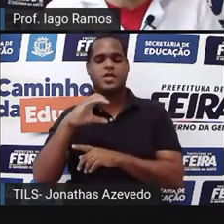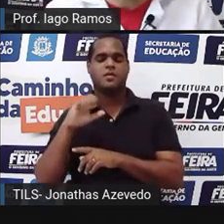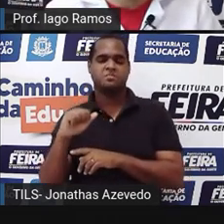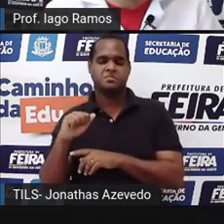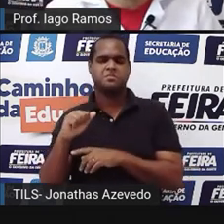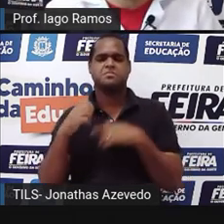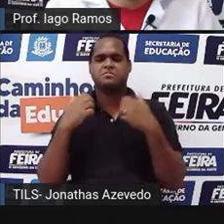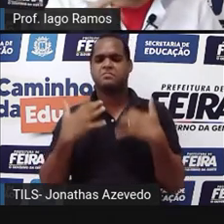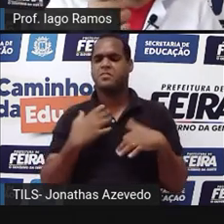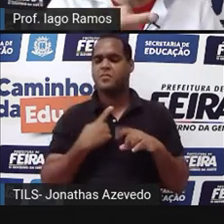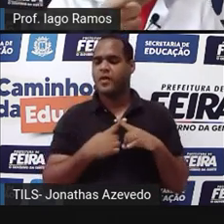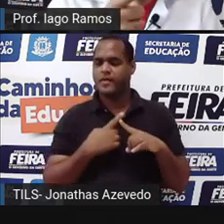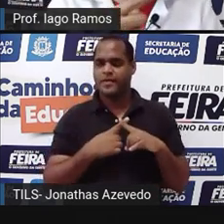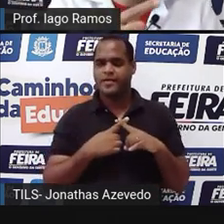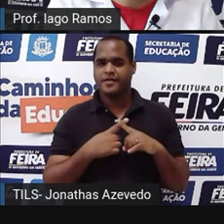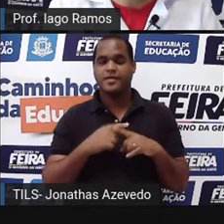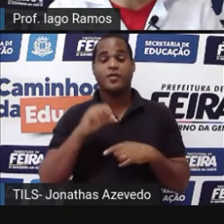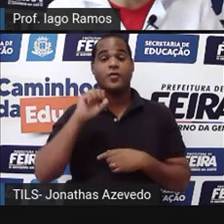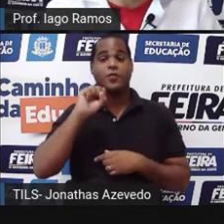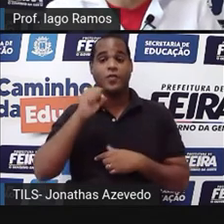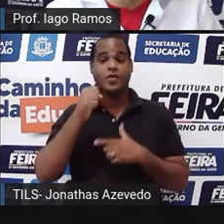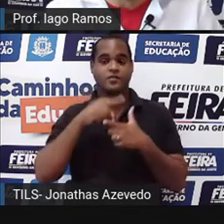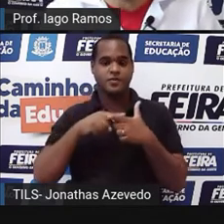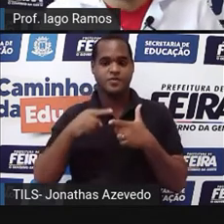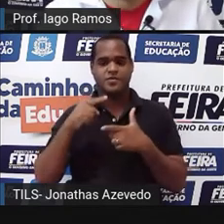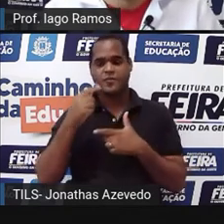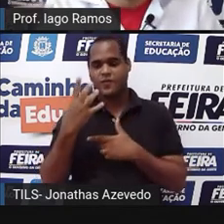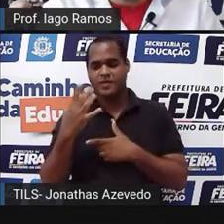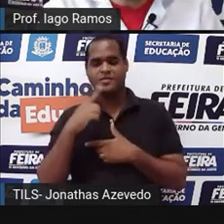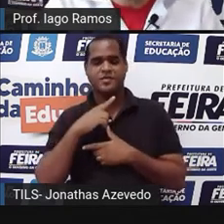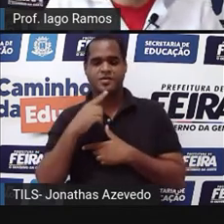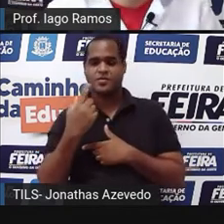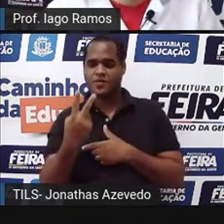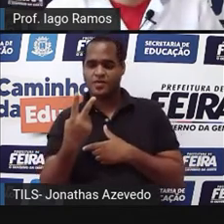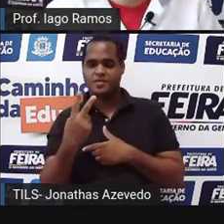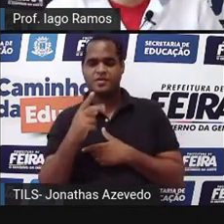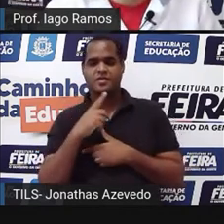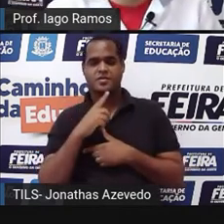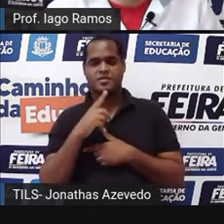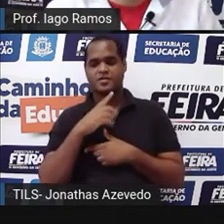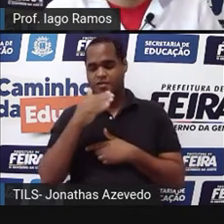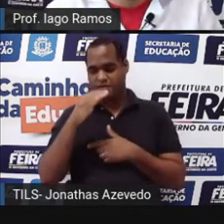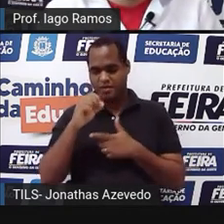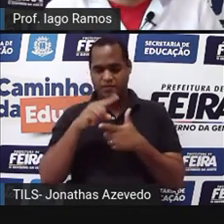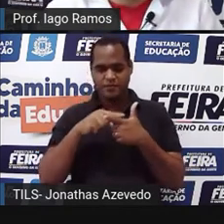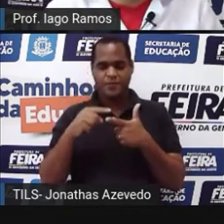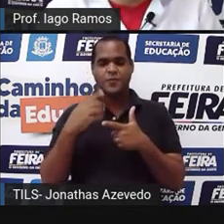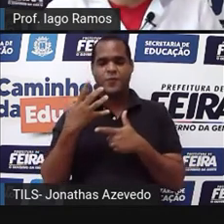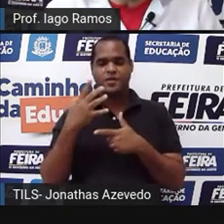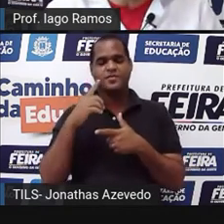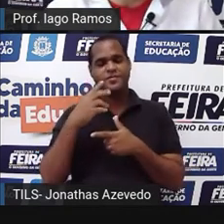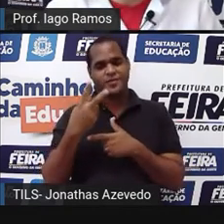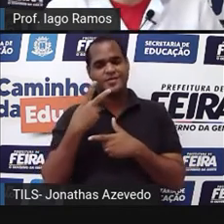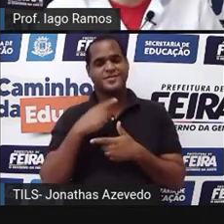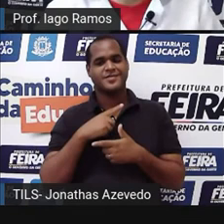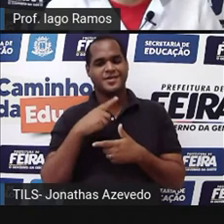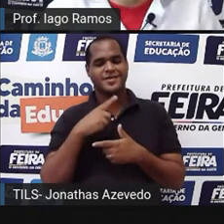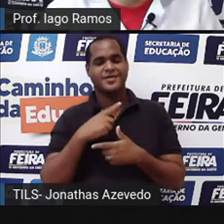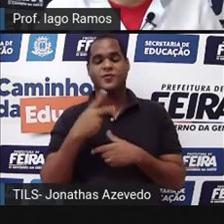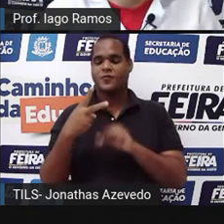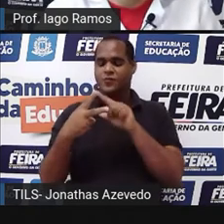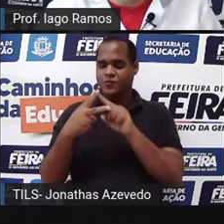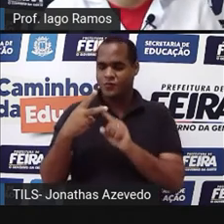Por que, professor? Porque 8 dividido por 4 é 2. 10 dividido por 4 é 2. Esse 2 que a gente